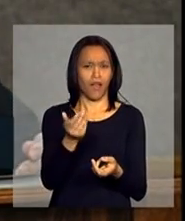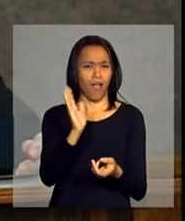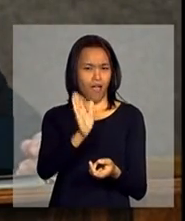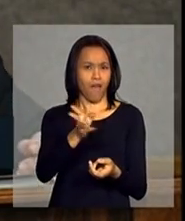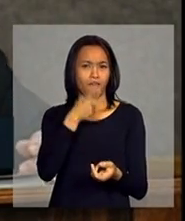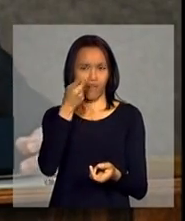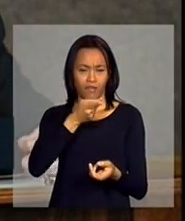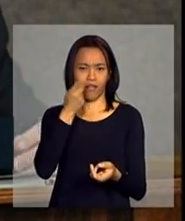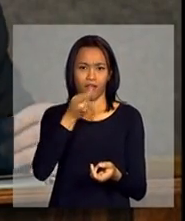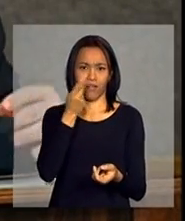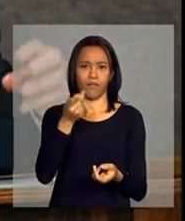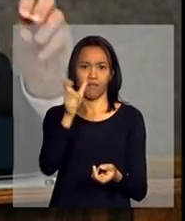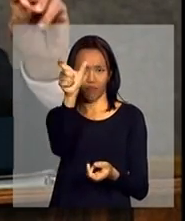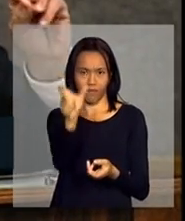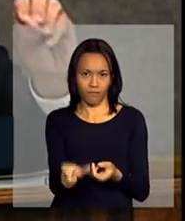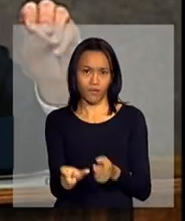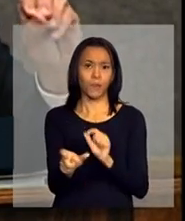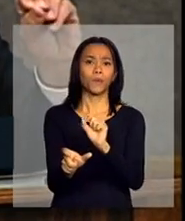dizia,